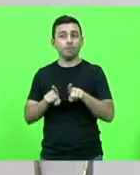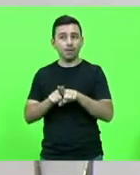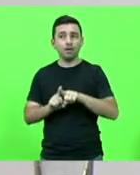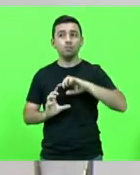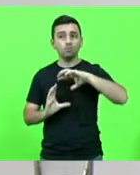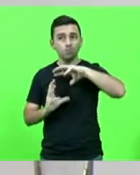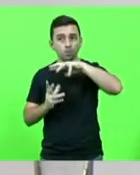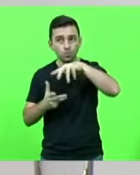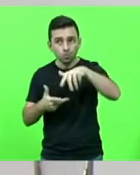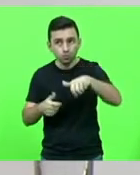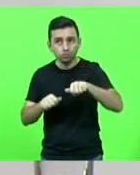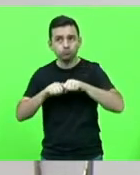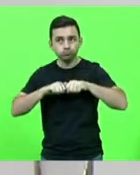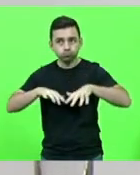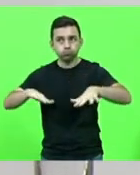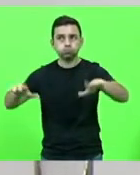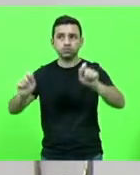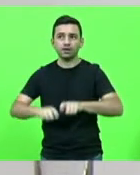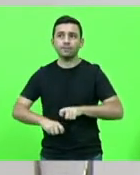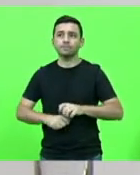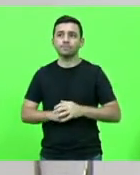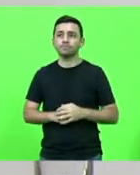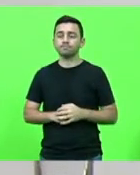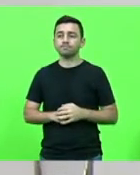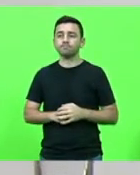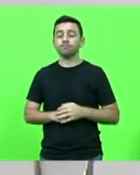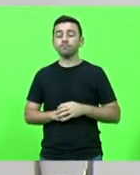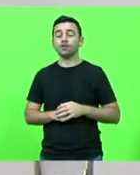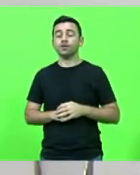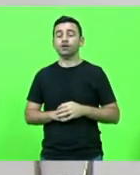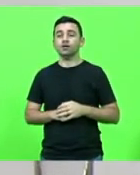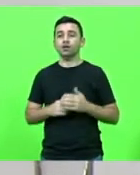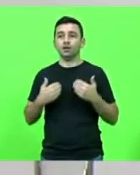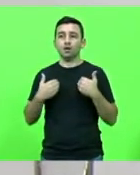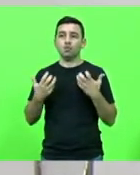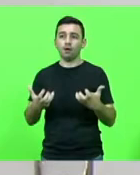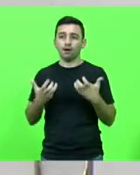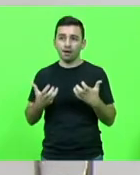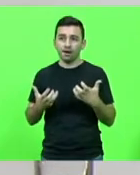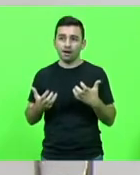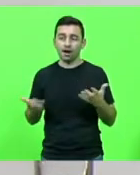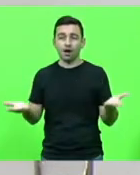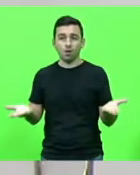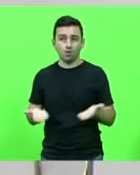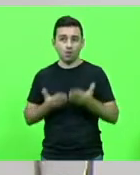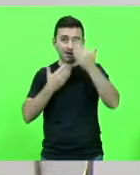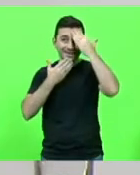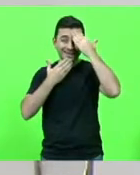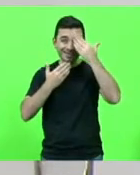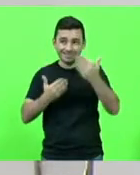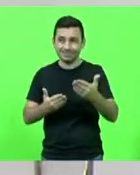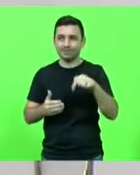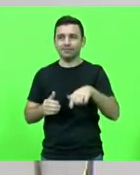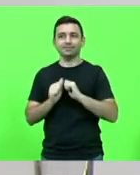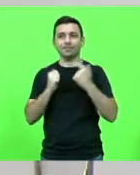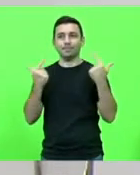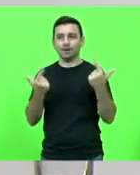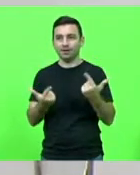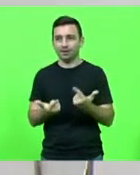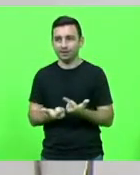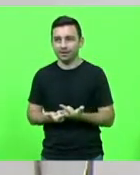algo muito importante para o nosso estado e eu quero aqui então agradecer a esta casa agradecer